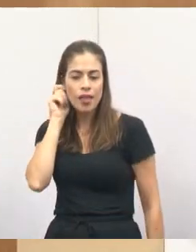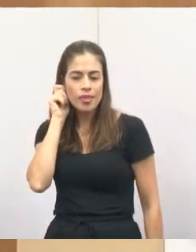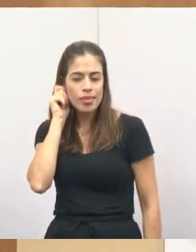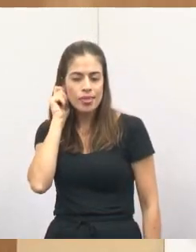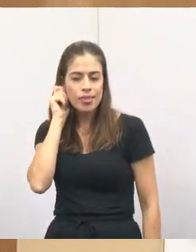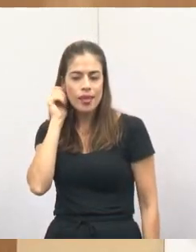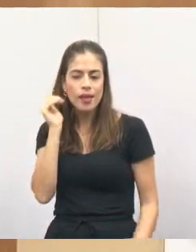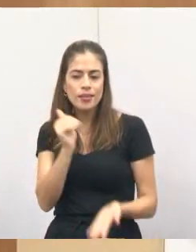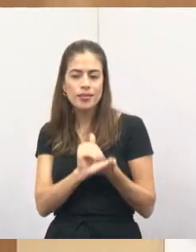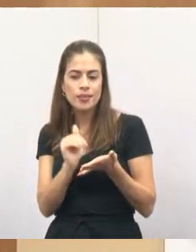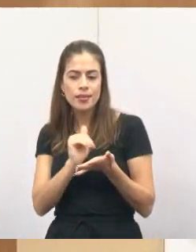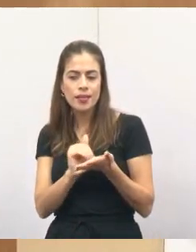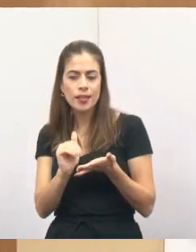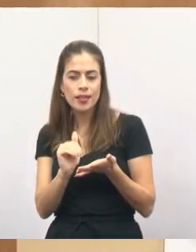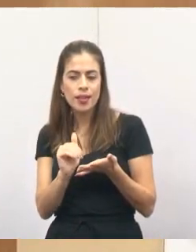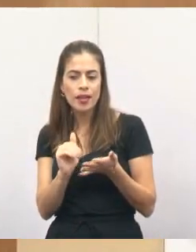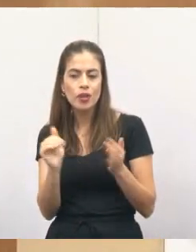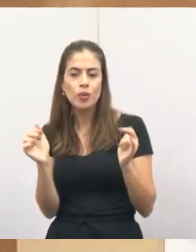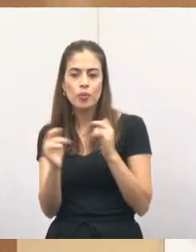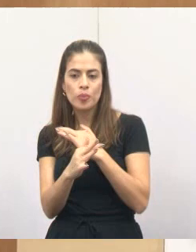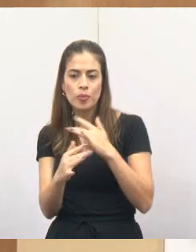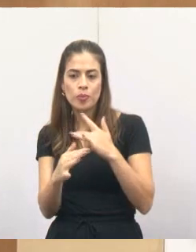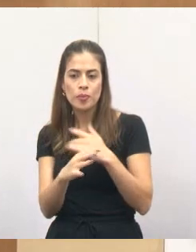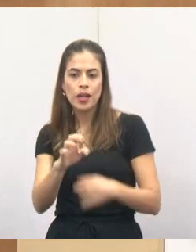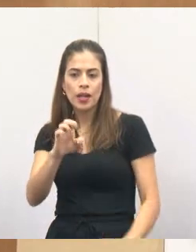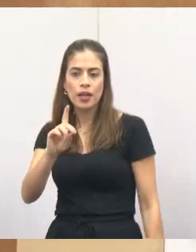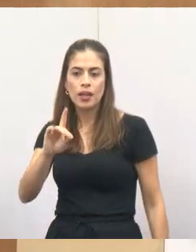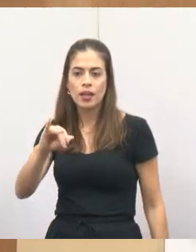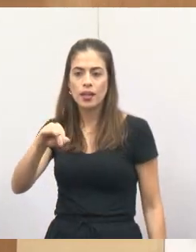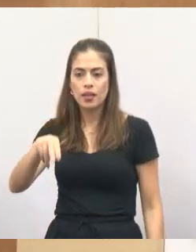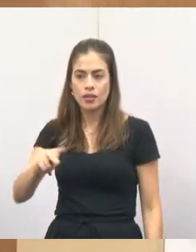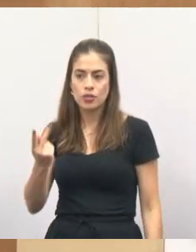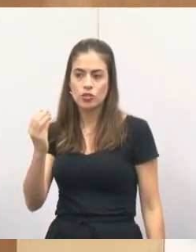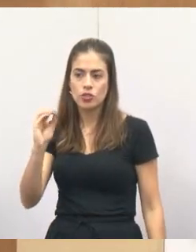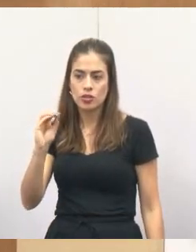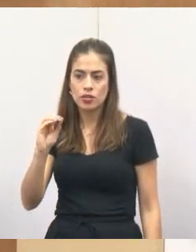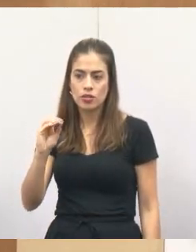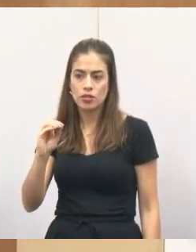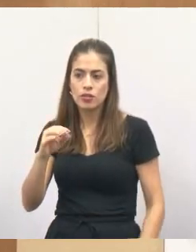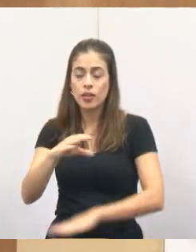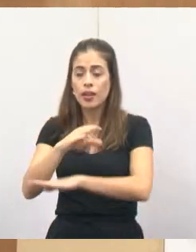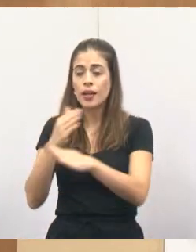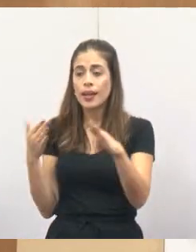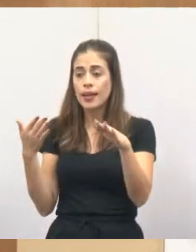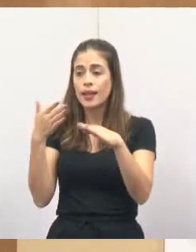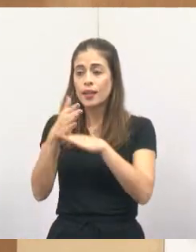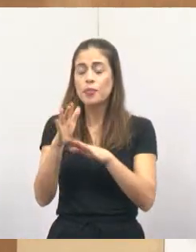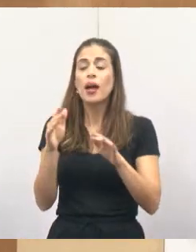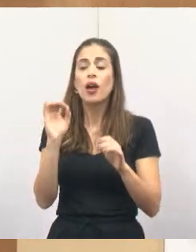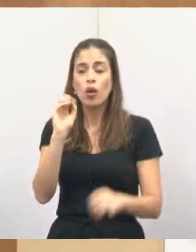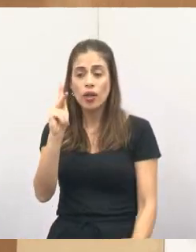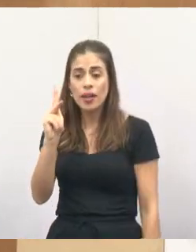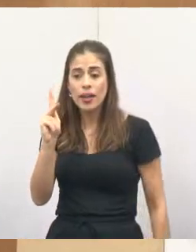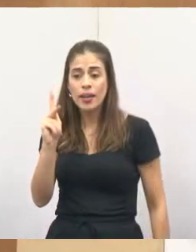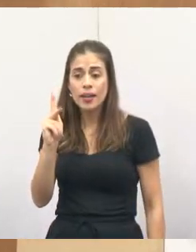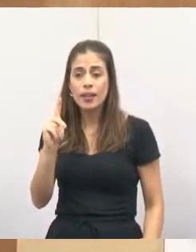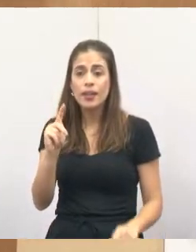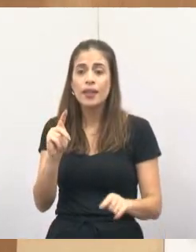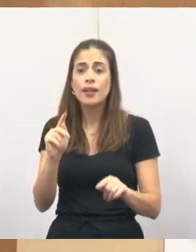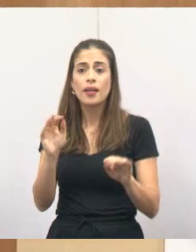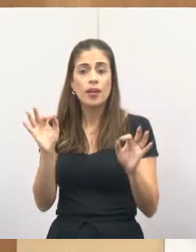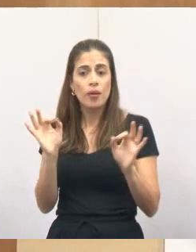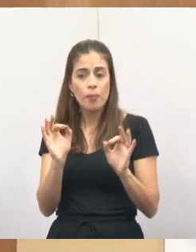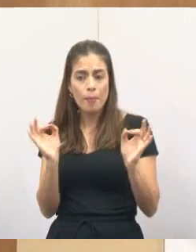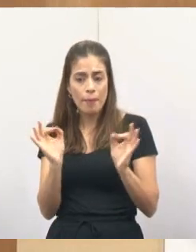nosso secretário Adinho Guedes, porque assim, acessibilidade ok, ficou tudo perfeito, porém, eles esqueceram de deixar o